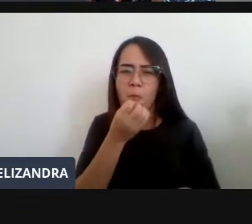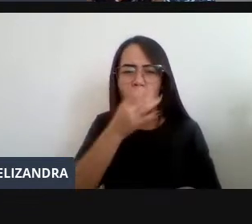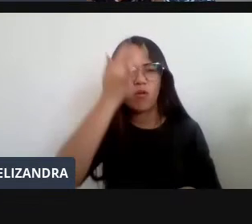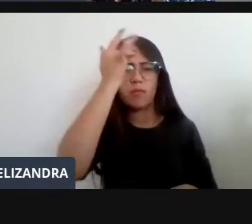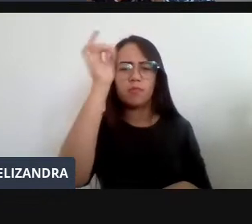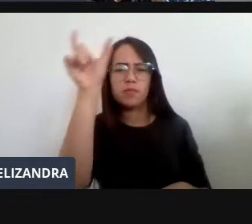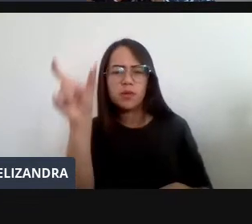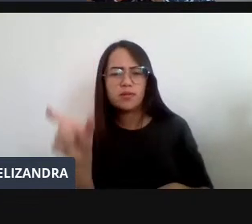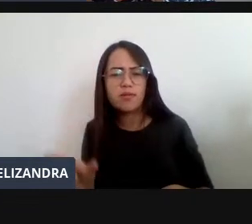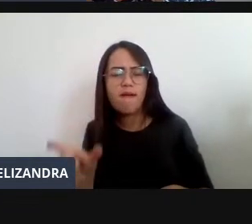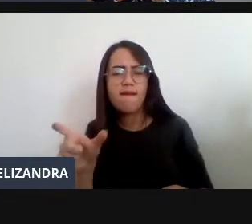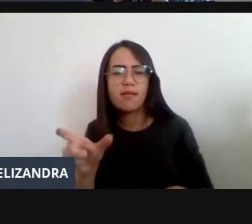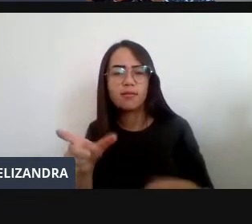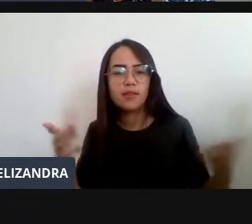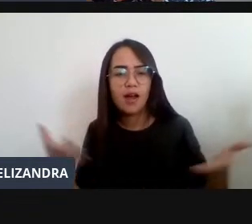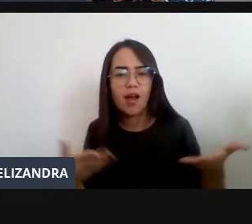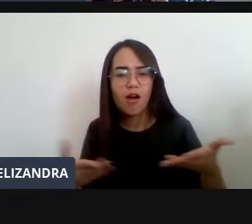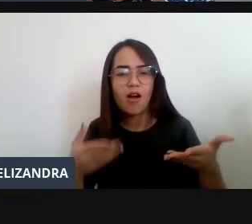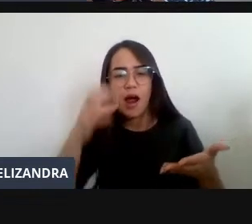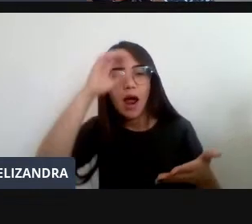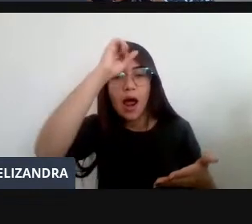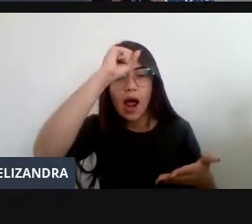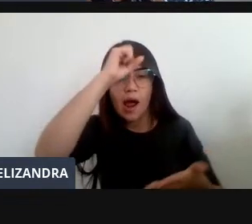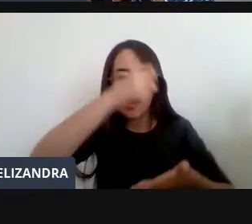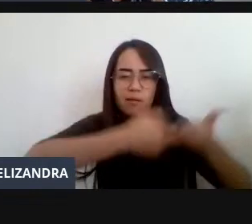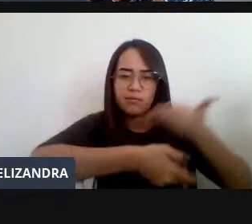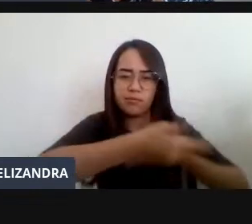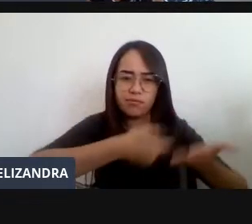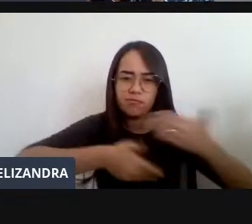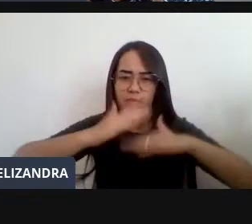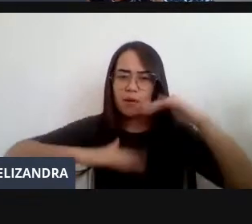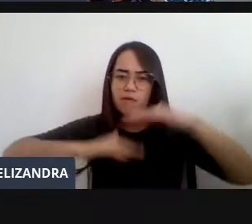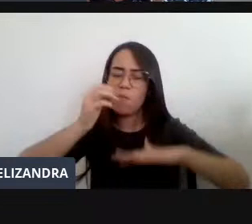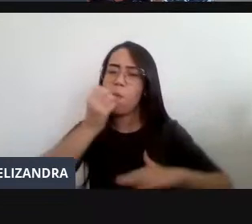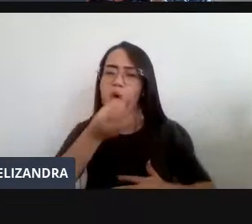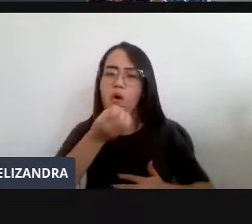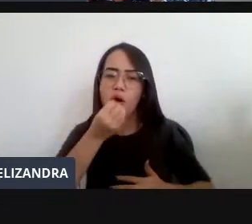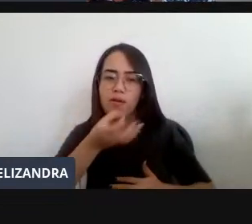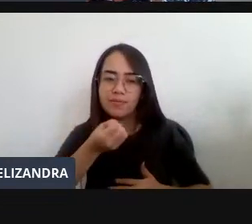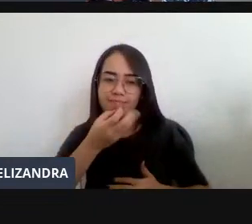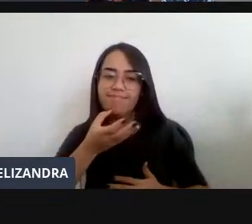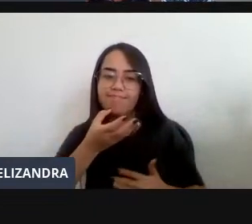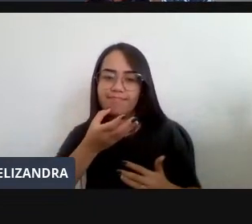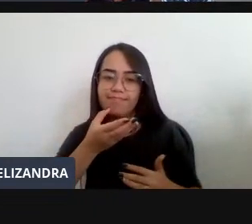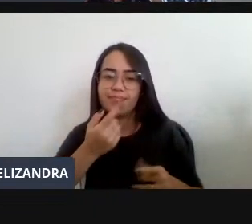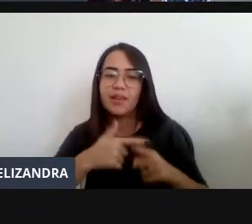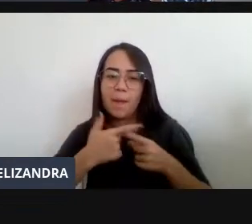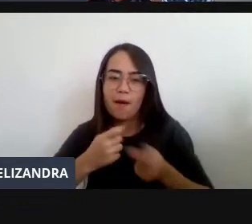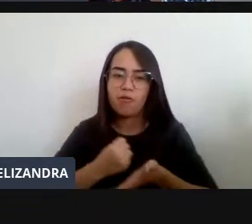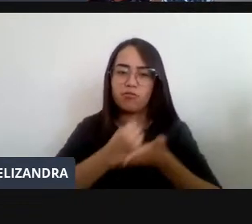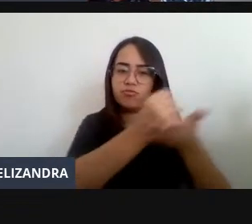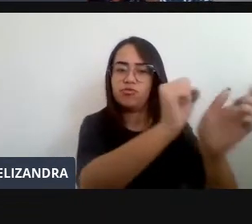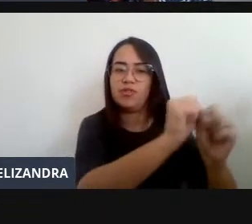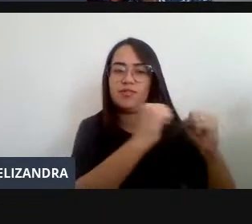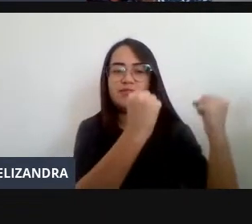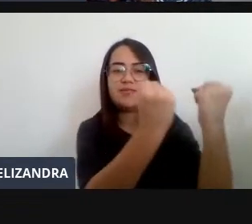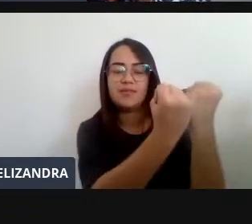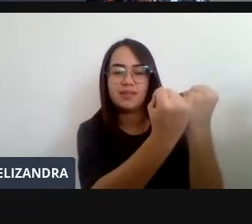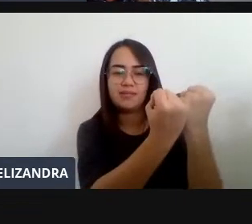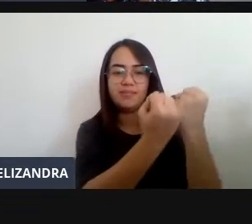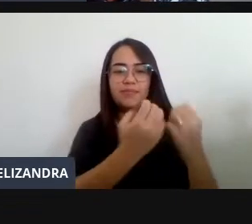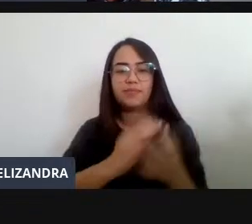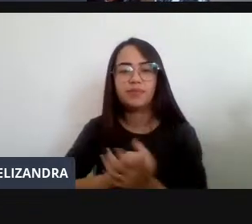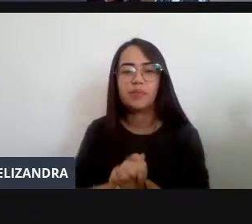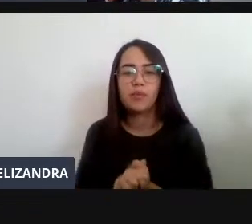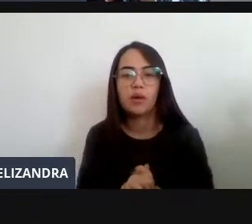Aquilo Que Vocês Vão Adquirir Como Verdadeiros Profissionais Como Bons Profissionais Que Vem Atender A Nossa Sociedade Paloma